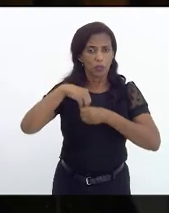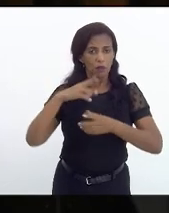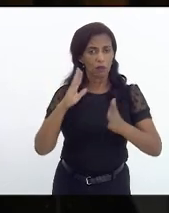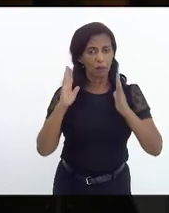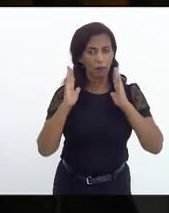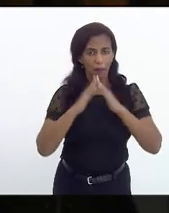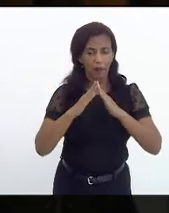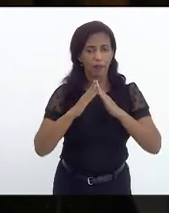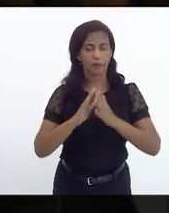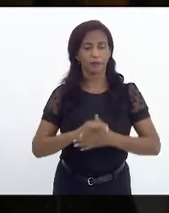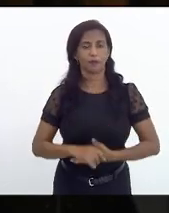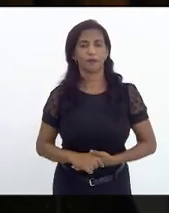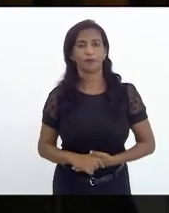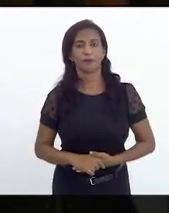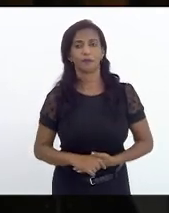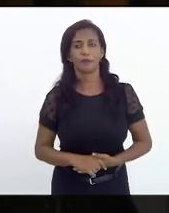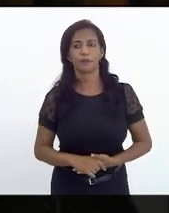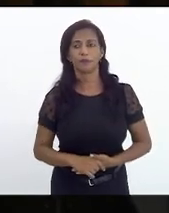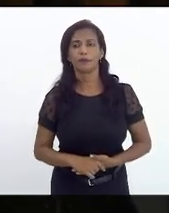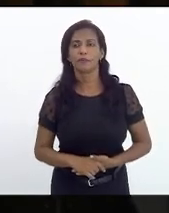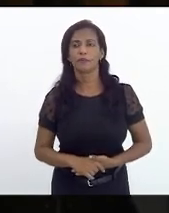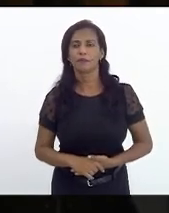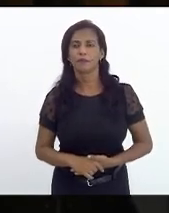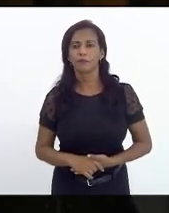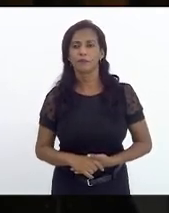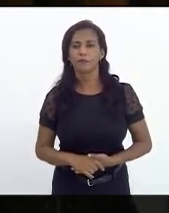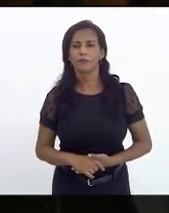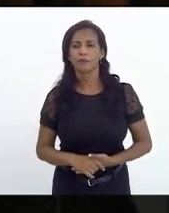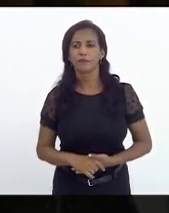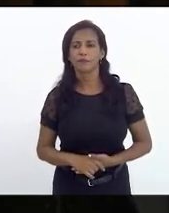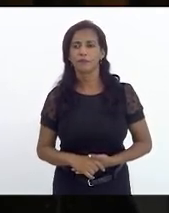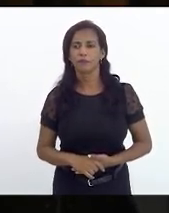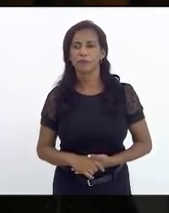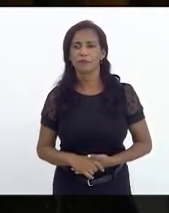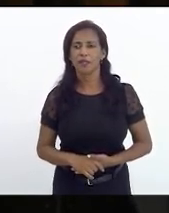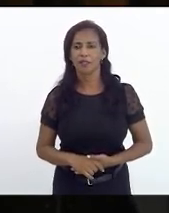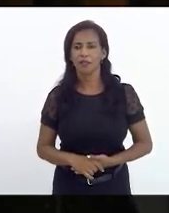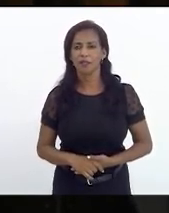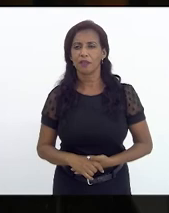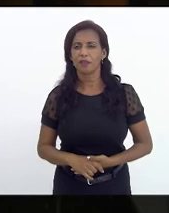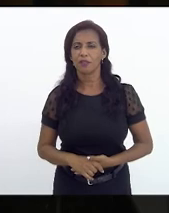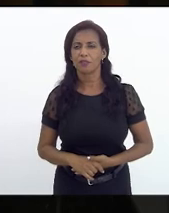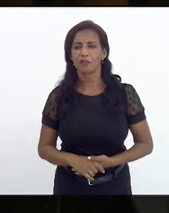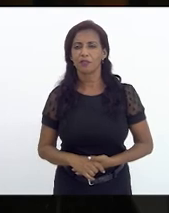mesma casa outro aspecto que eu quero aqui trazer estou passando aqui